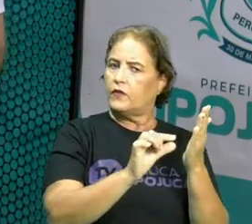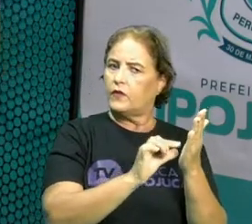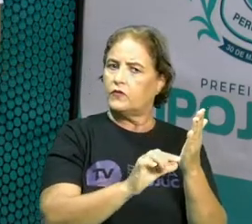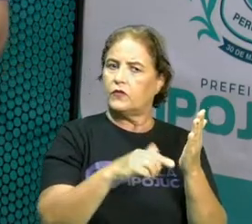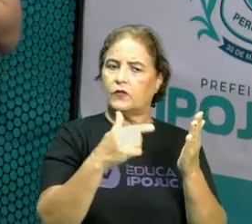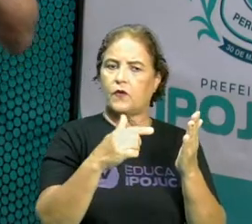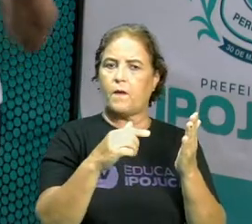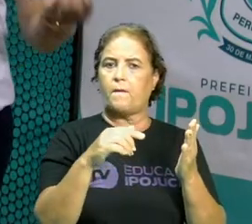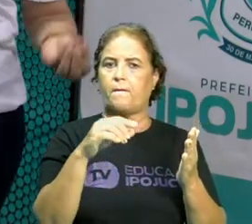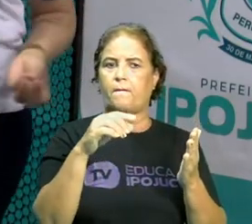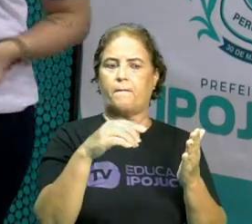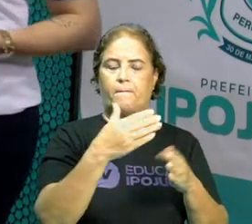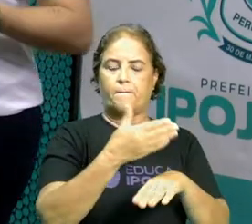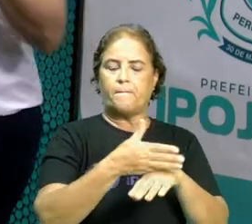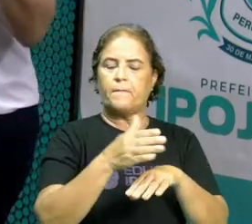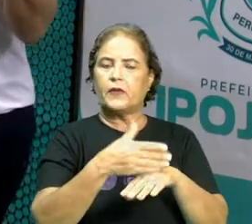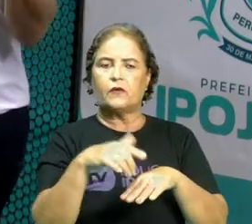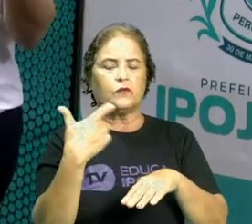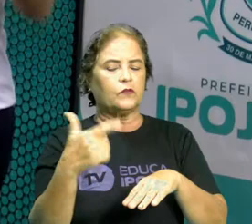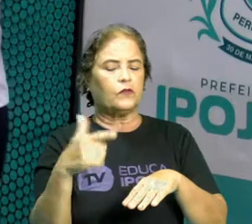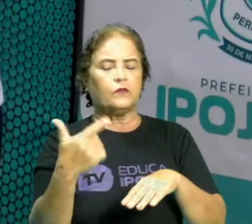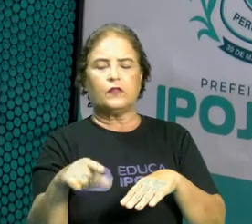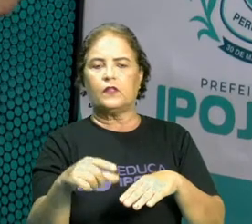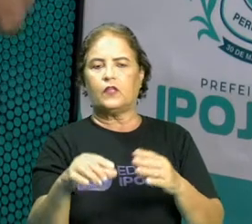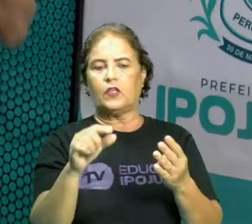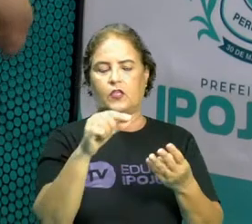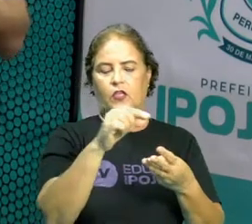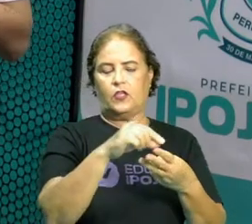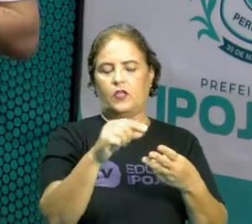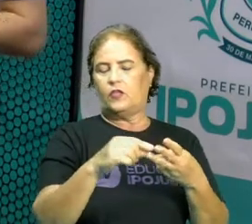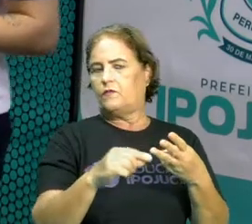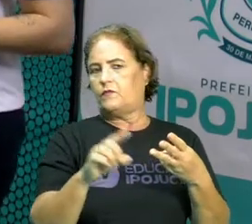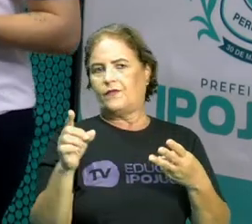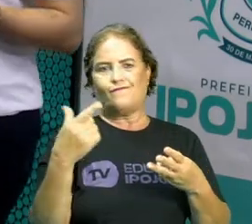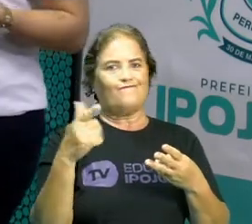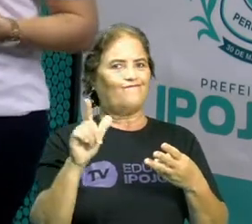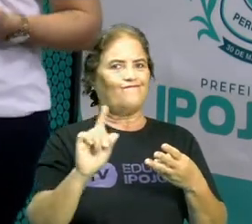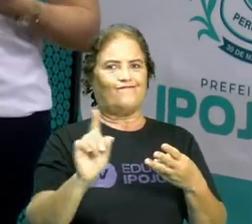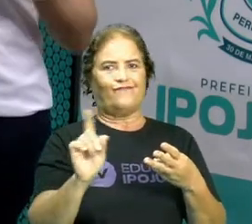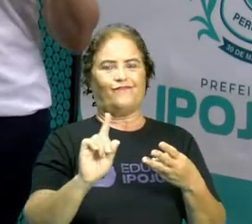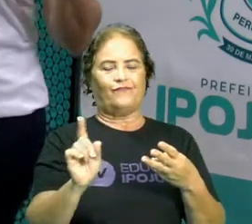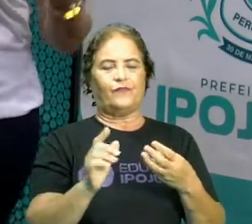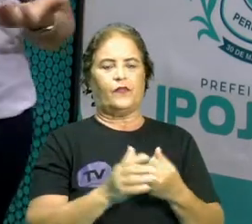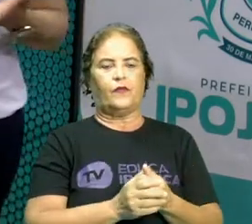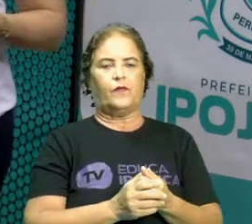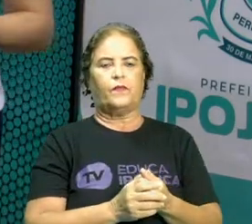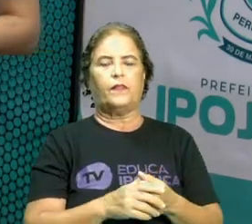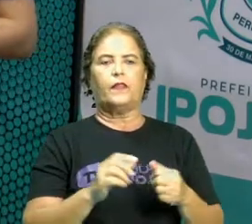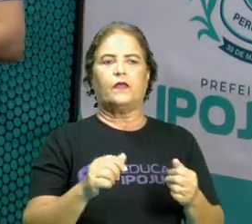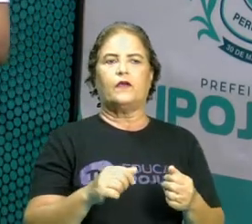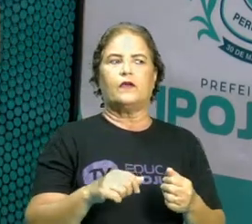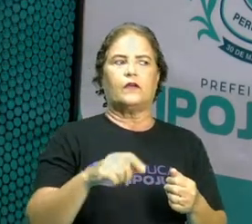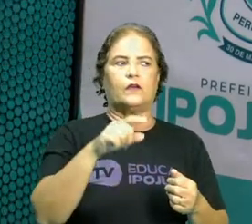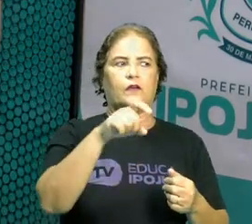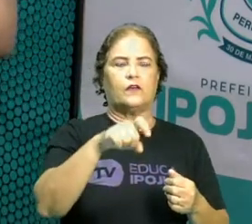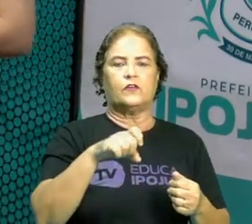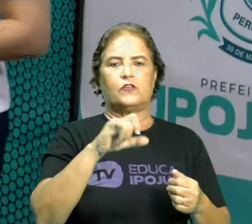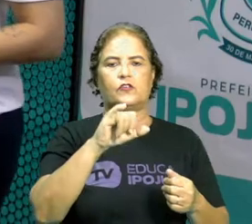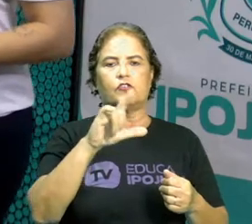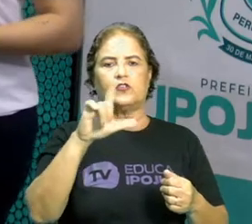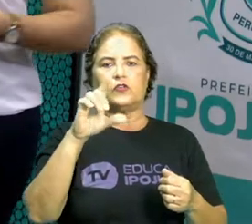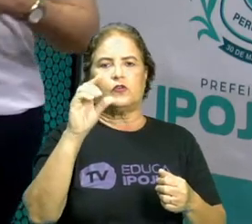rima. E a xilogravura, como nós já vimos na aula passada, é a arte, é a técnica de fazer